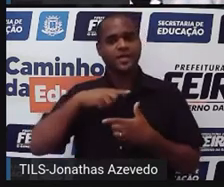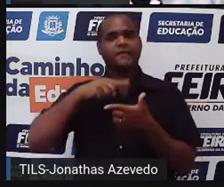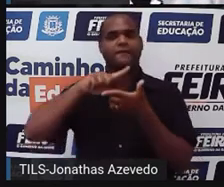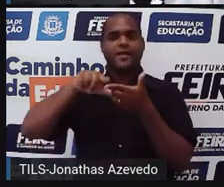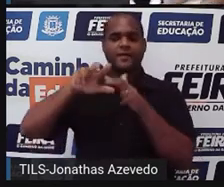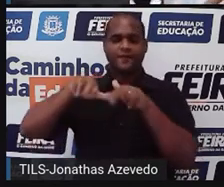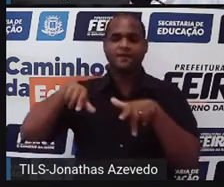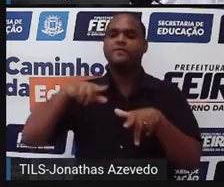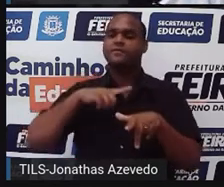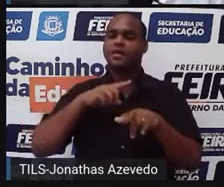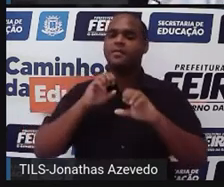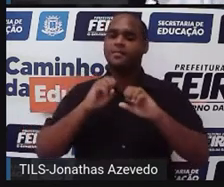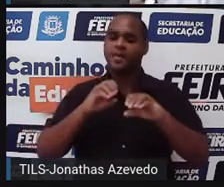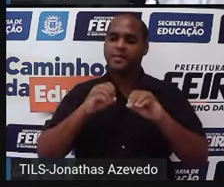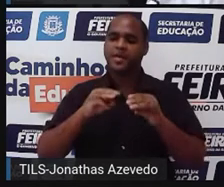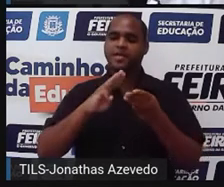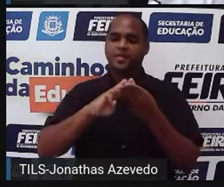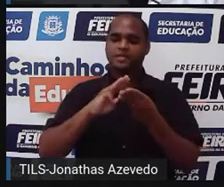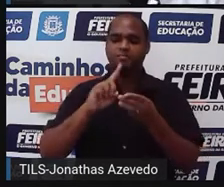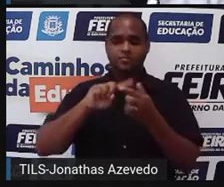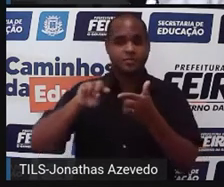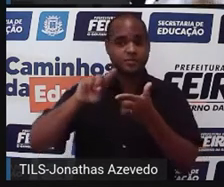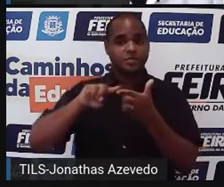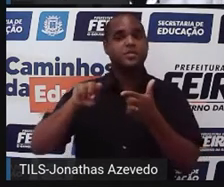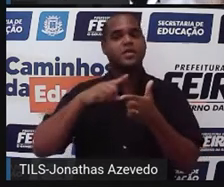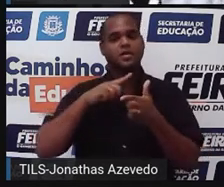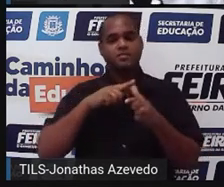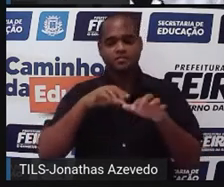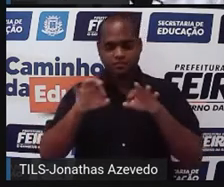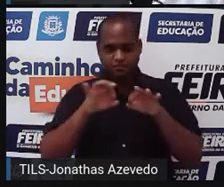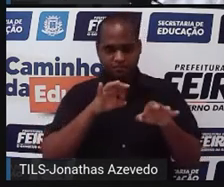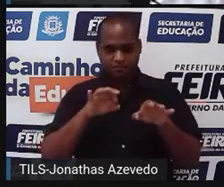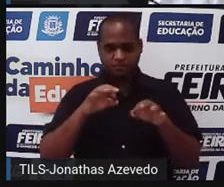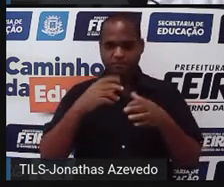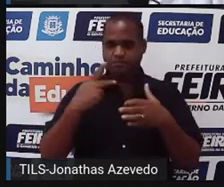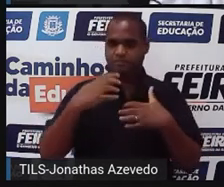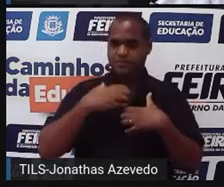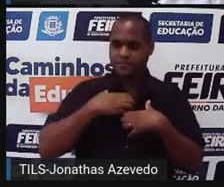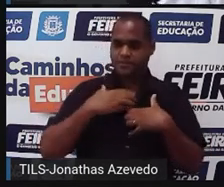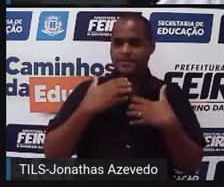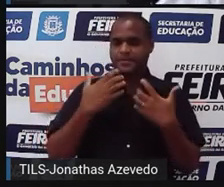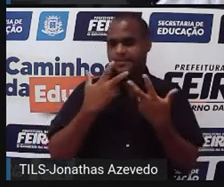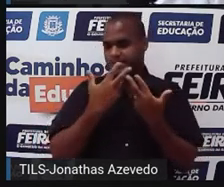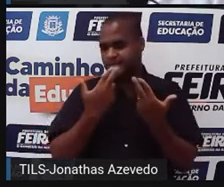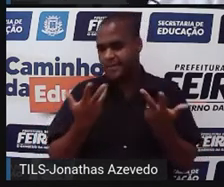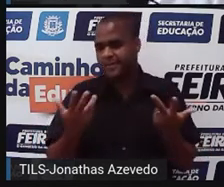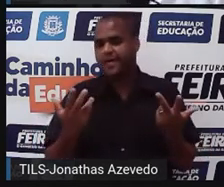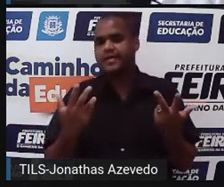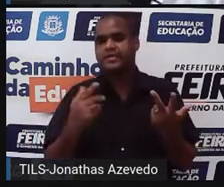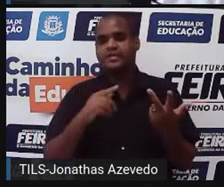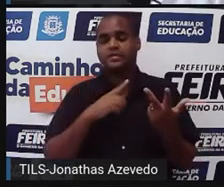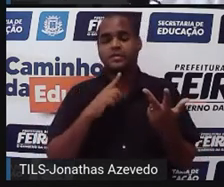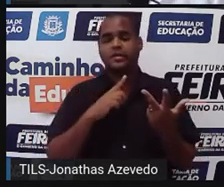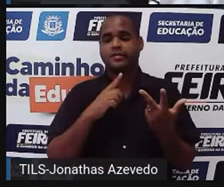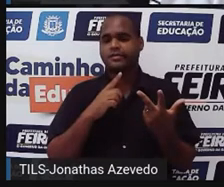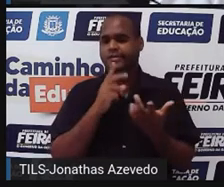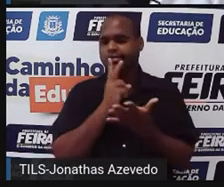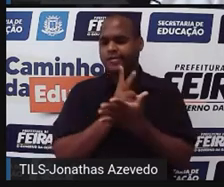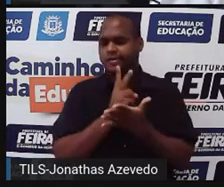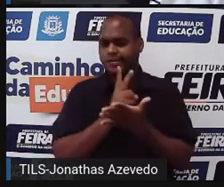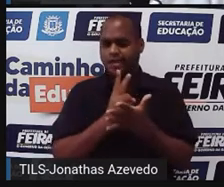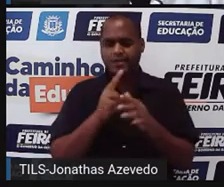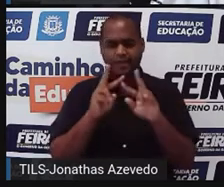aulas de matemática, sempre tem problema ali pra resolver. Situações, questões que nem sempre são